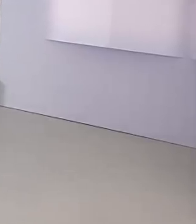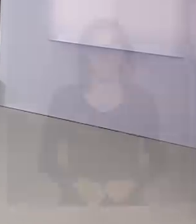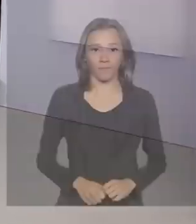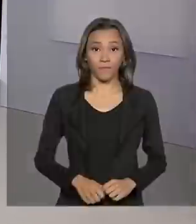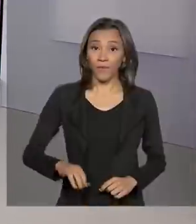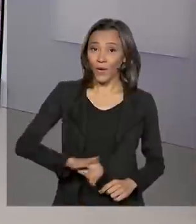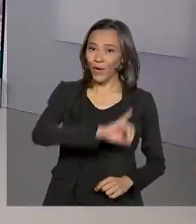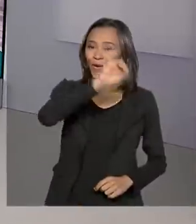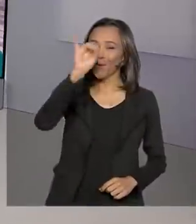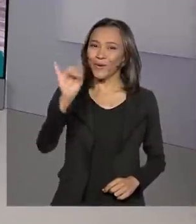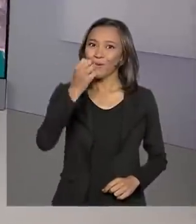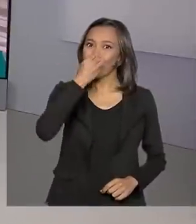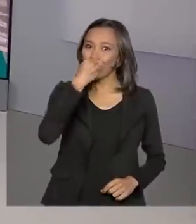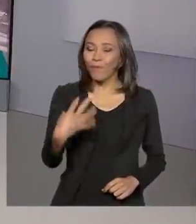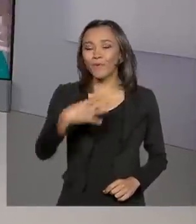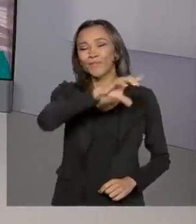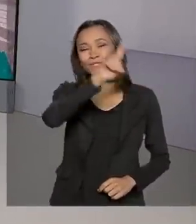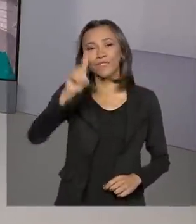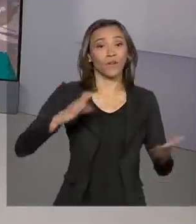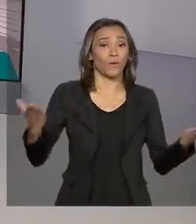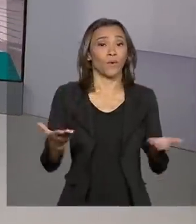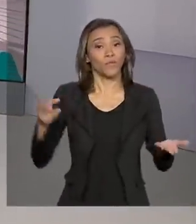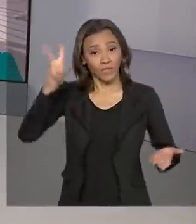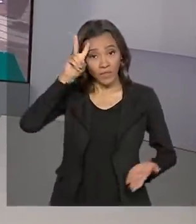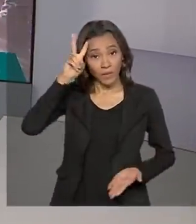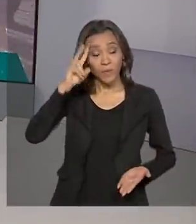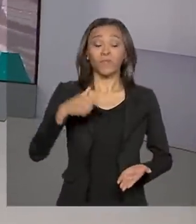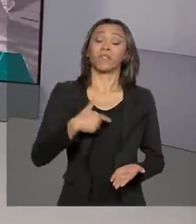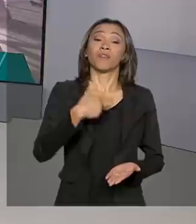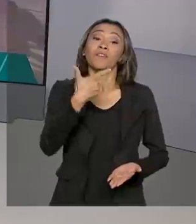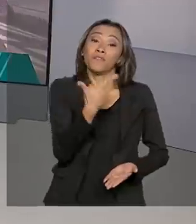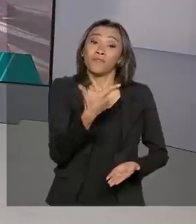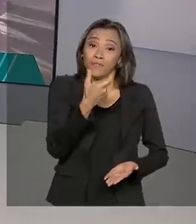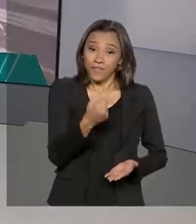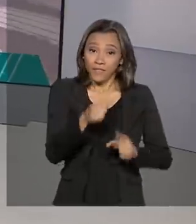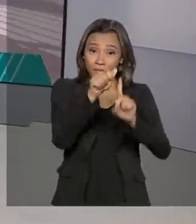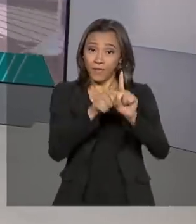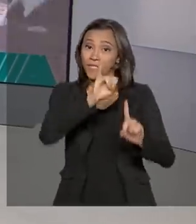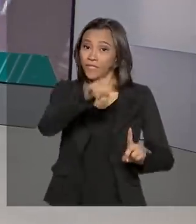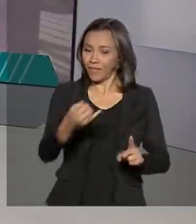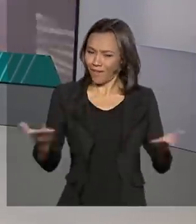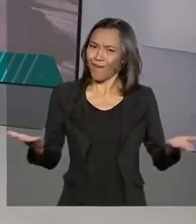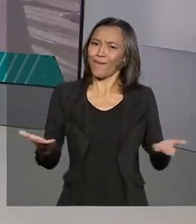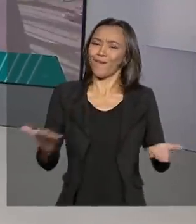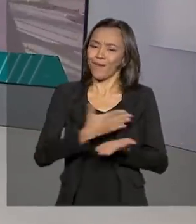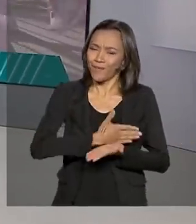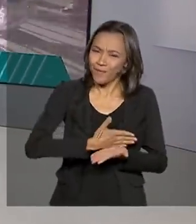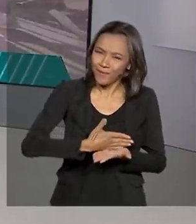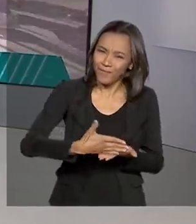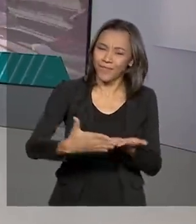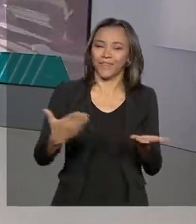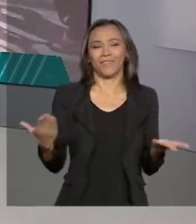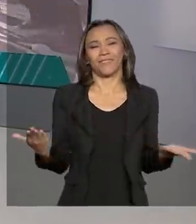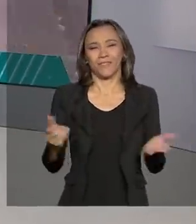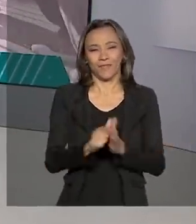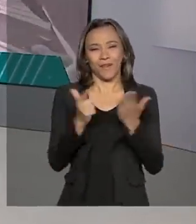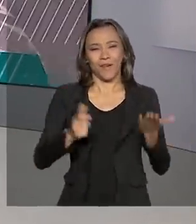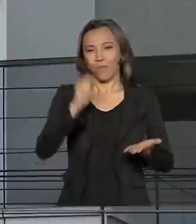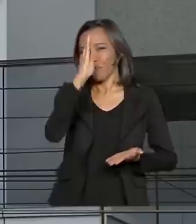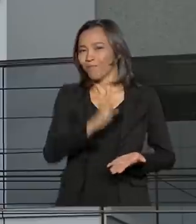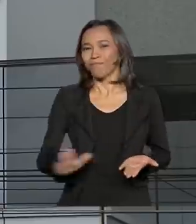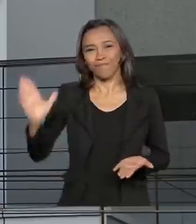Olá, bom dia pra você. Hoje é segunda-feira, 20 de janeiro. Começa agora o Brasil em dia para todo o país.